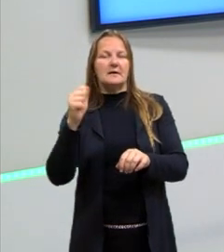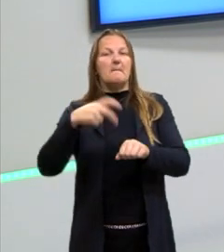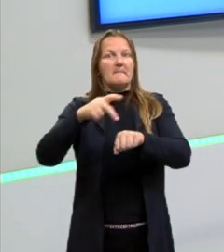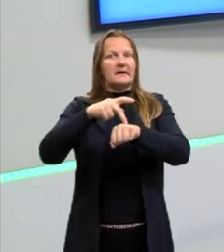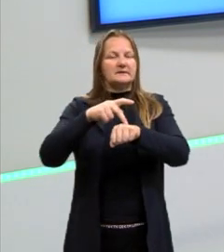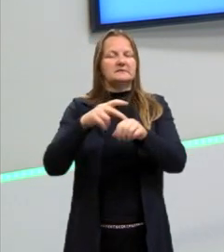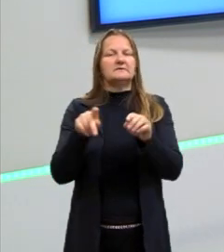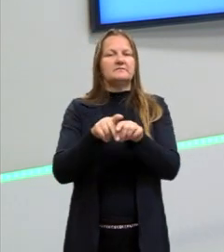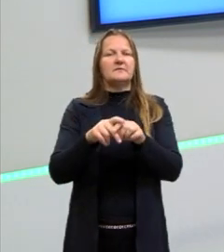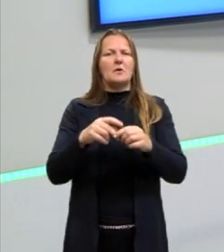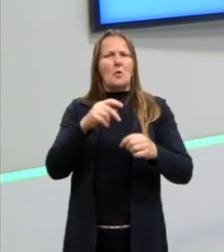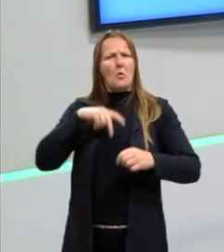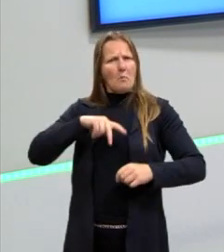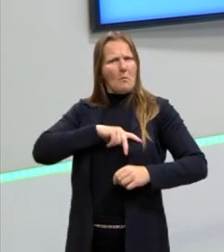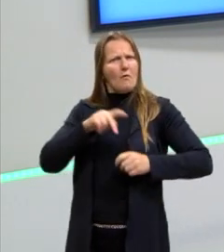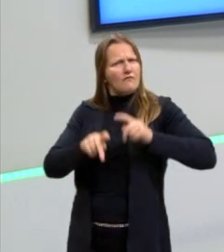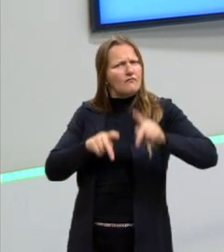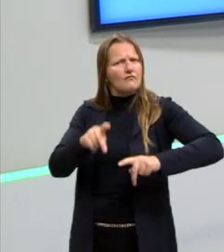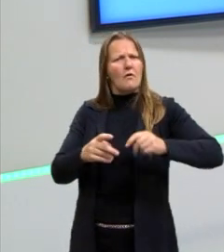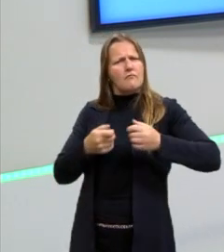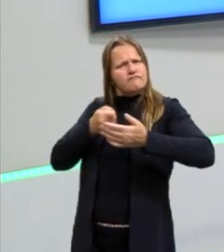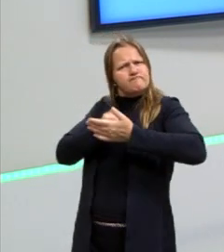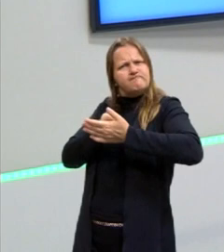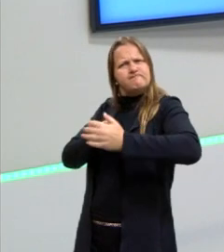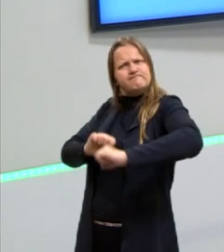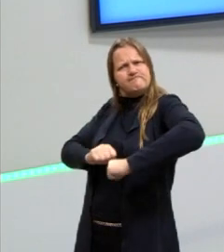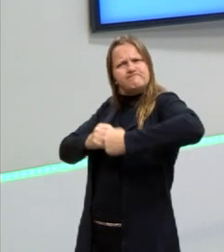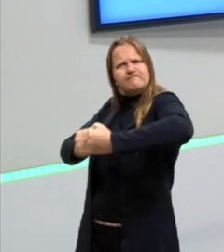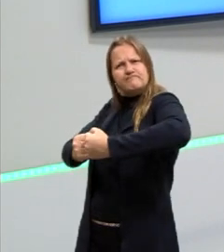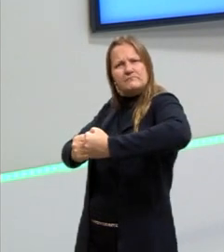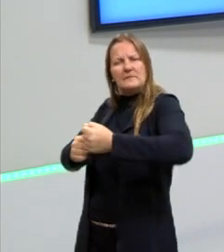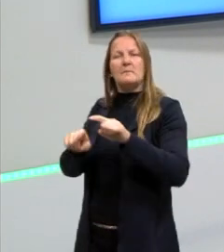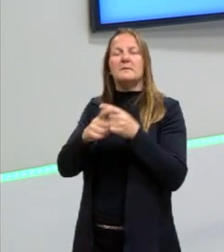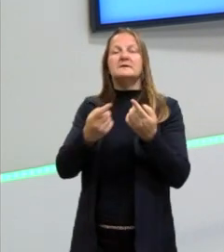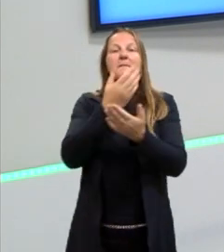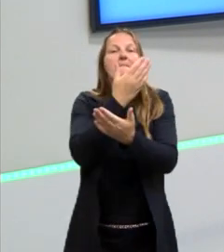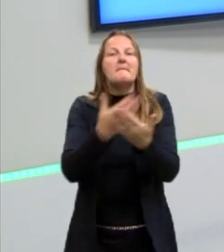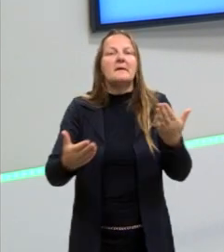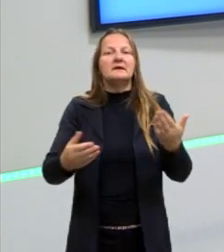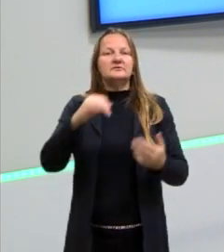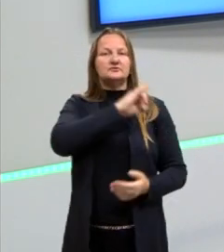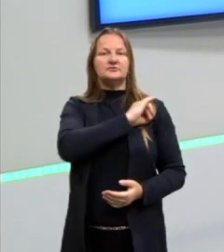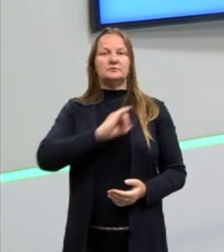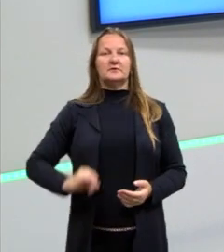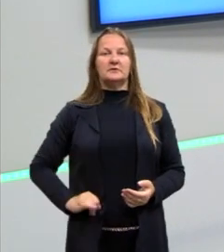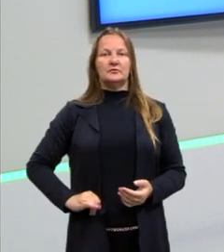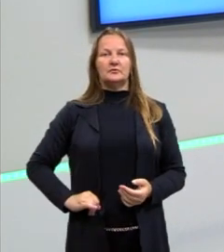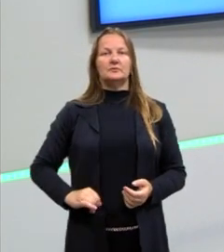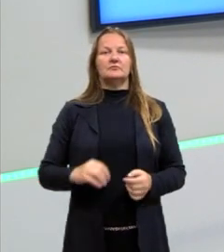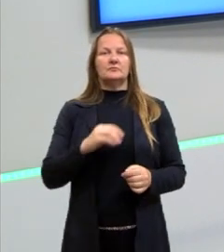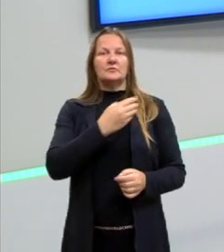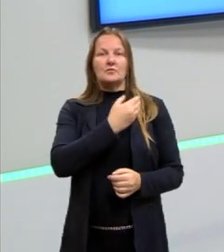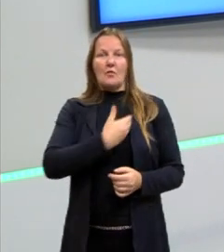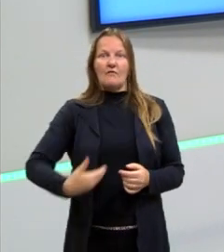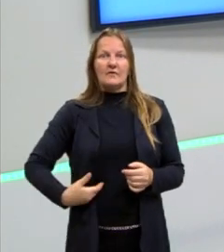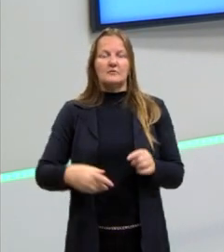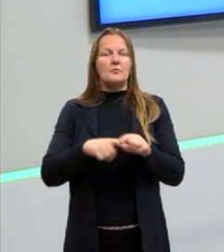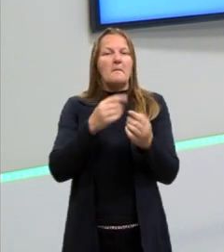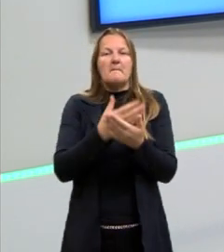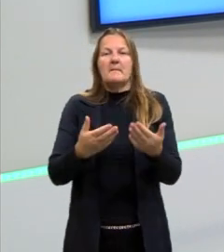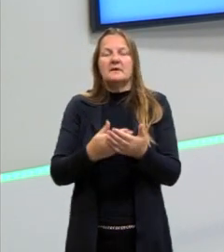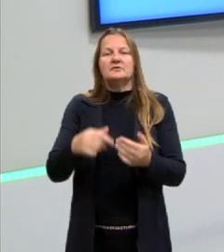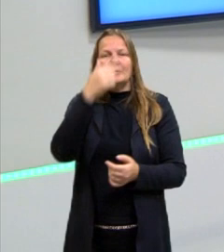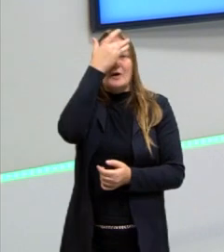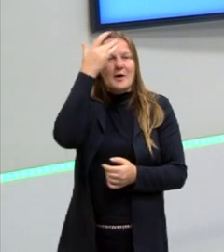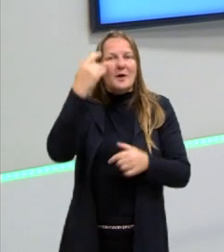a esse exército invasor. E eles perdem o seu imperador, perdem o seu governante. E os trabalhadores começam